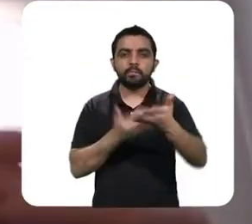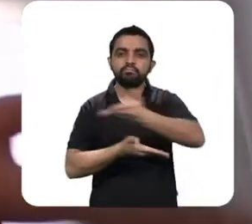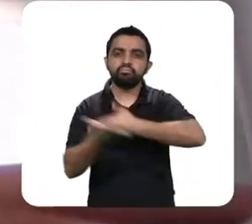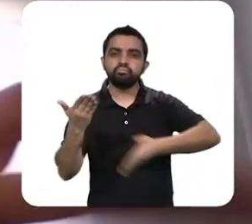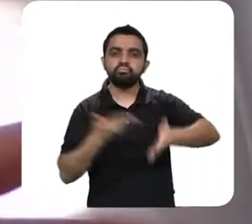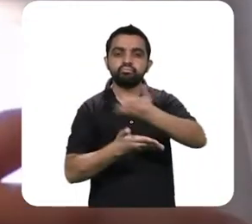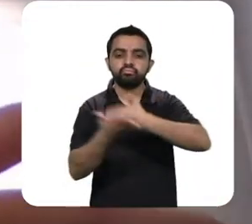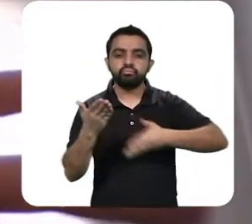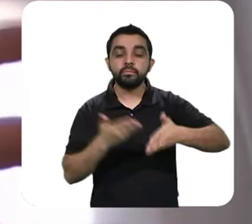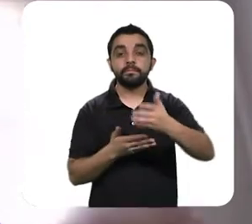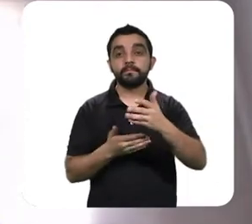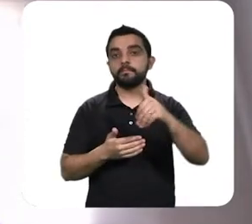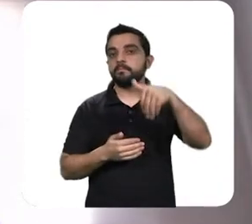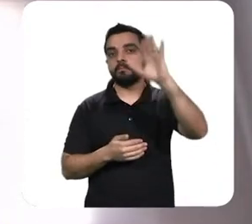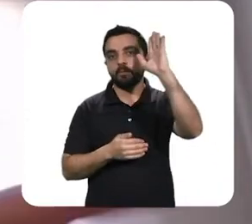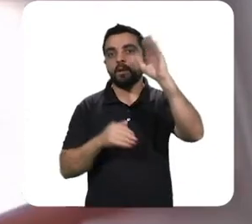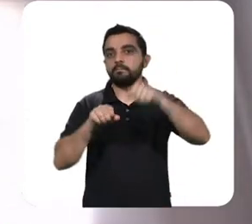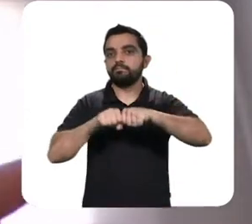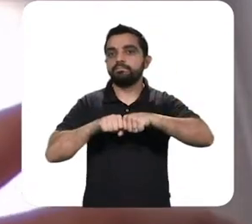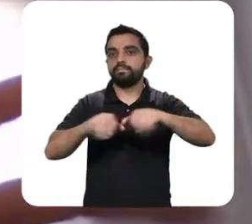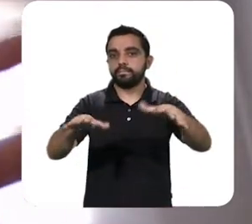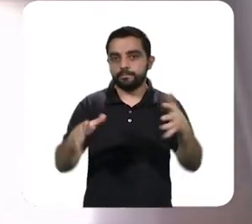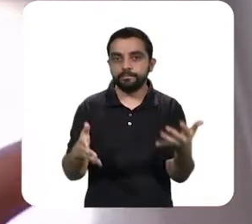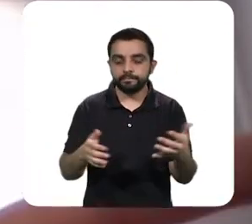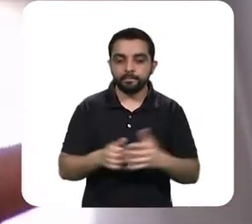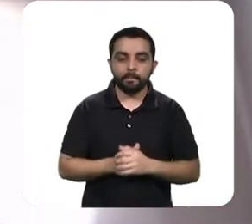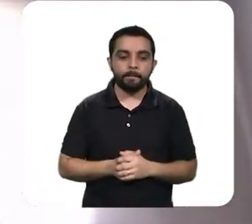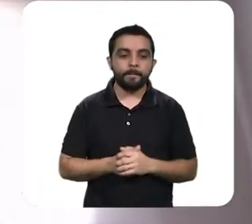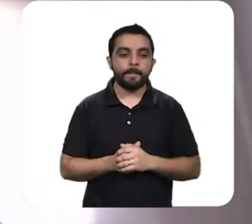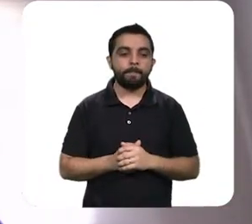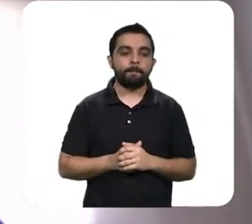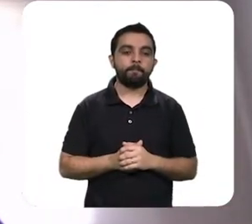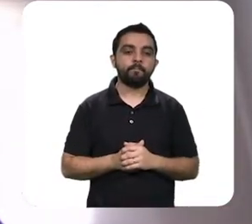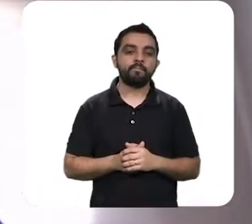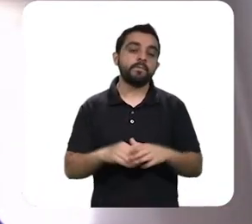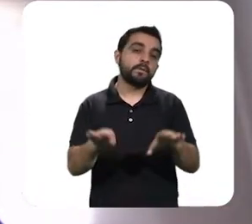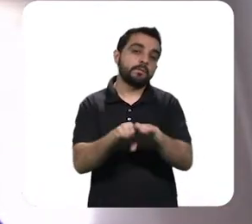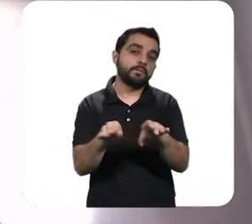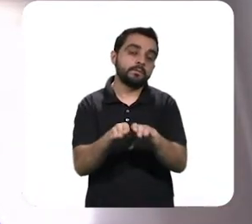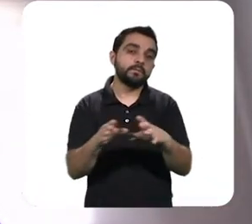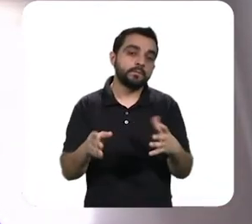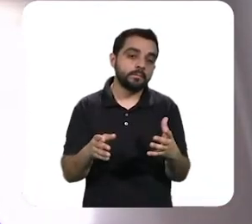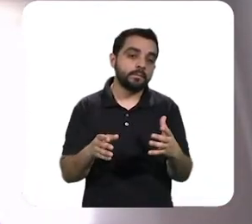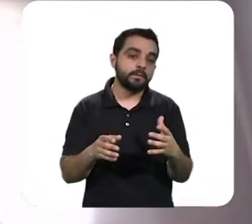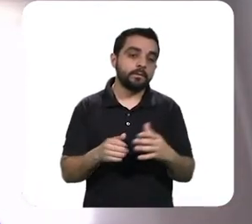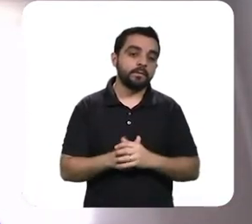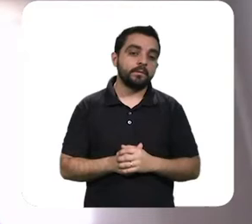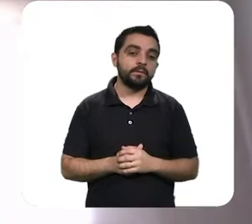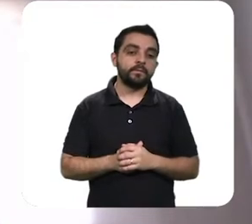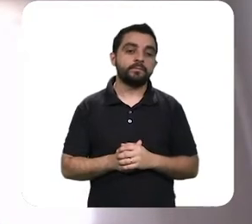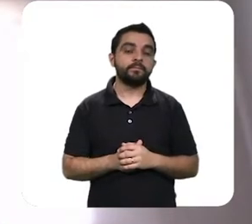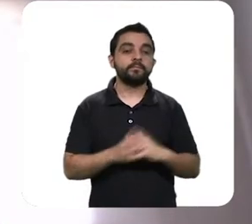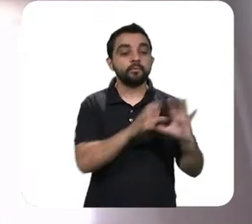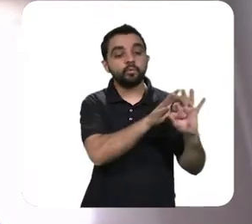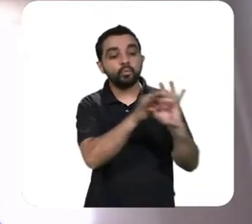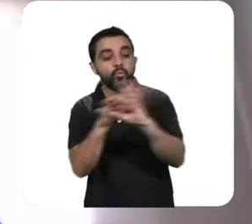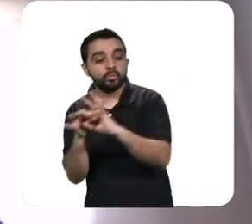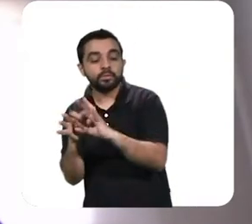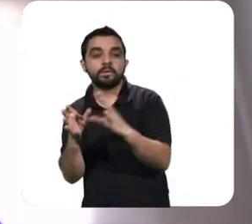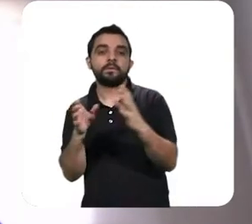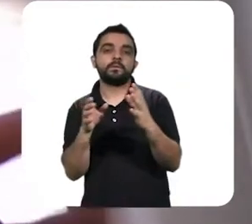que a gente costuma rotular como fragmentação de cadeias produtivas em escala global